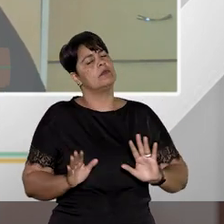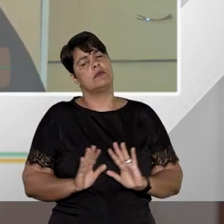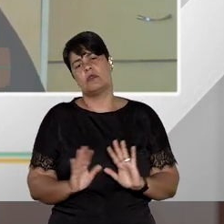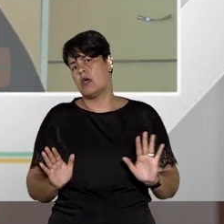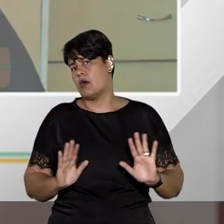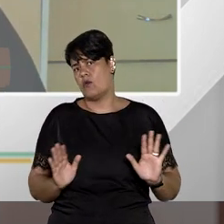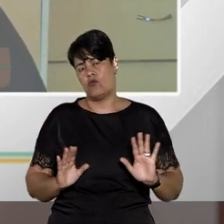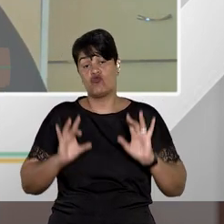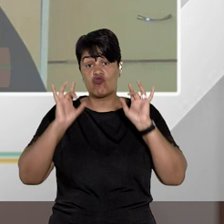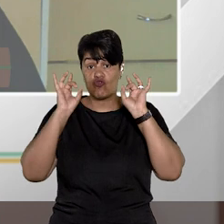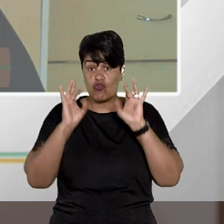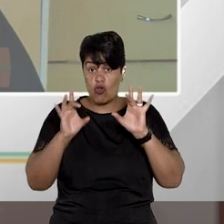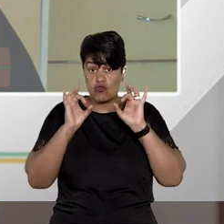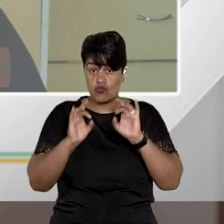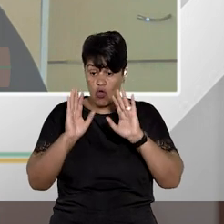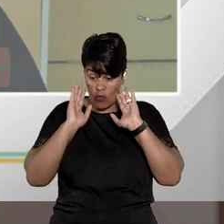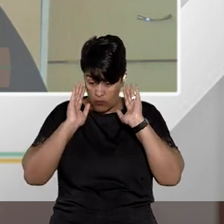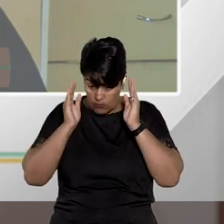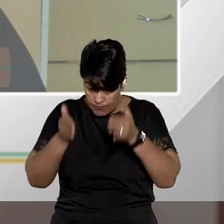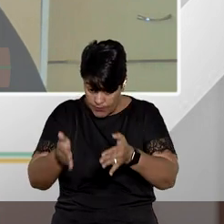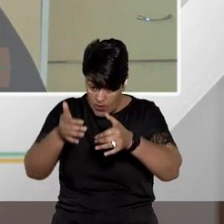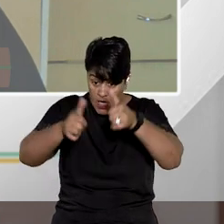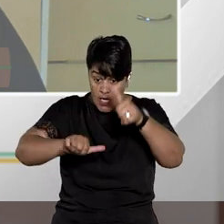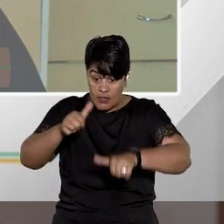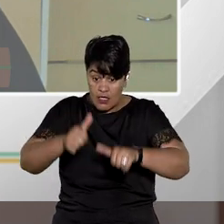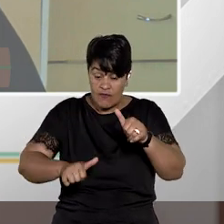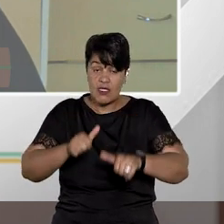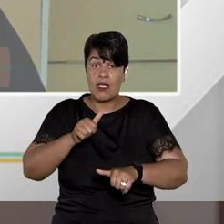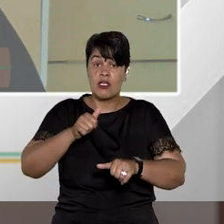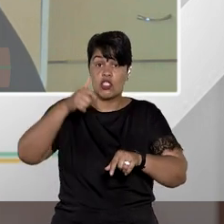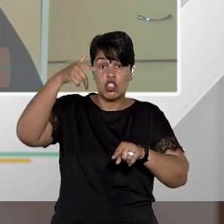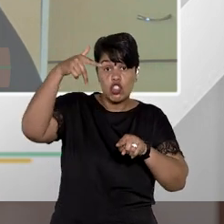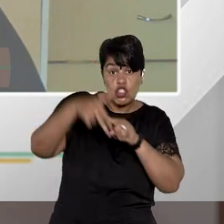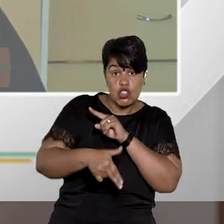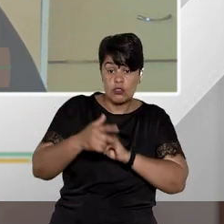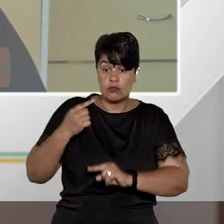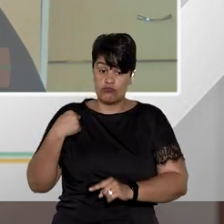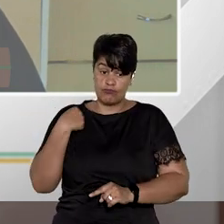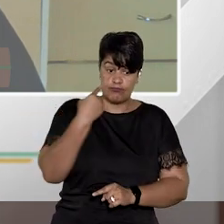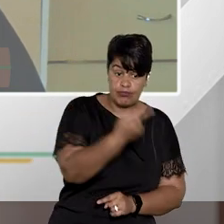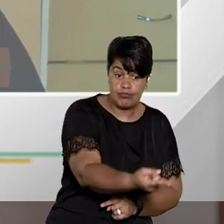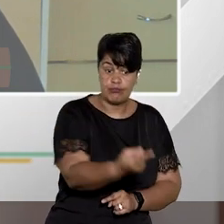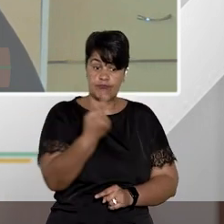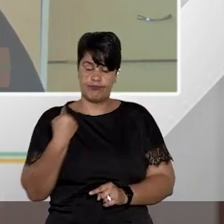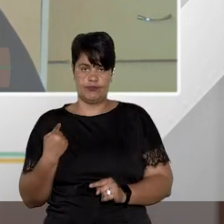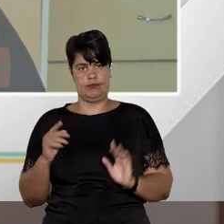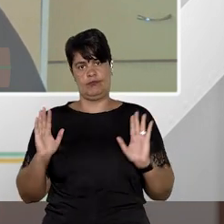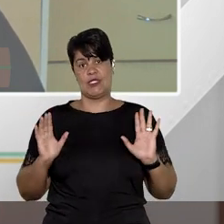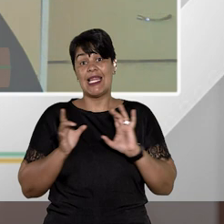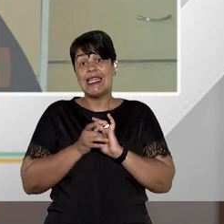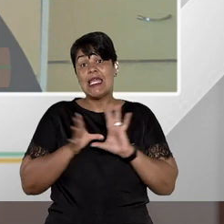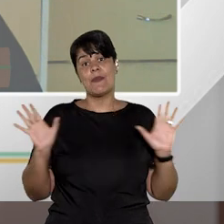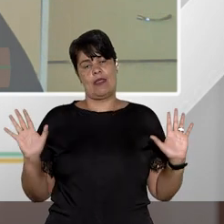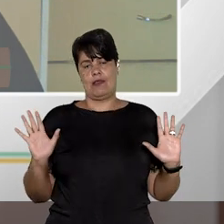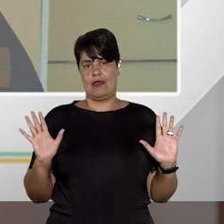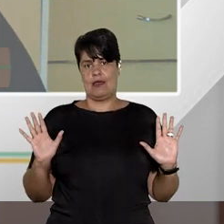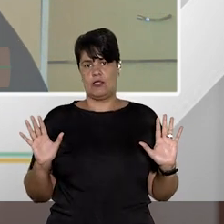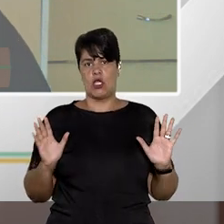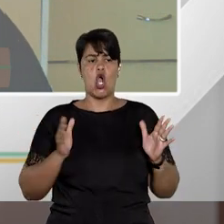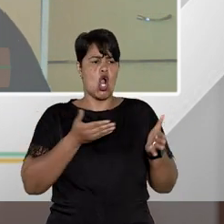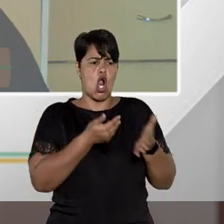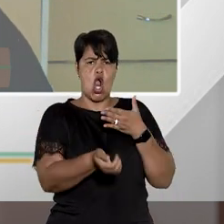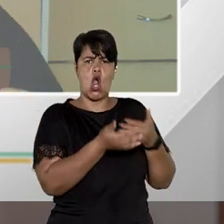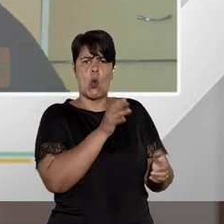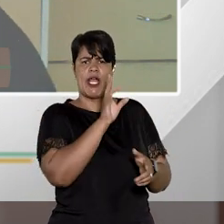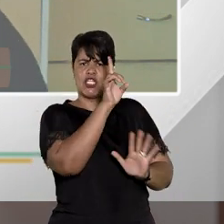restrito à análise de eventual cerceamento a direito de ir e vir então ele não é para tutelar qualquer